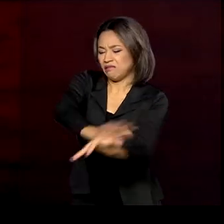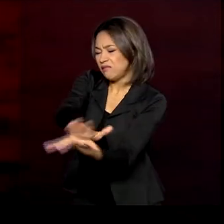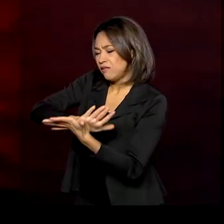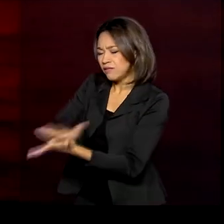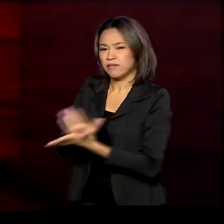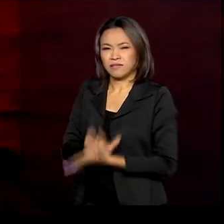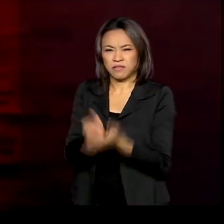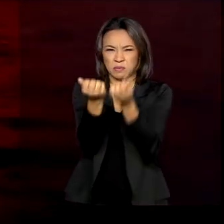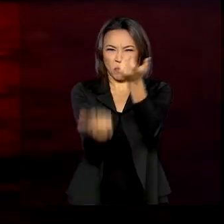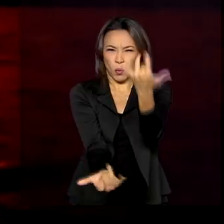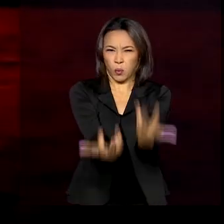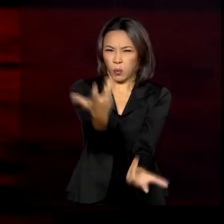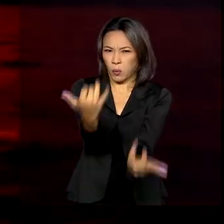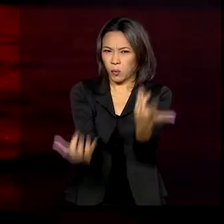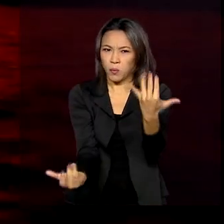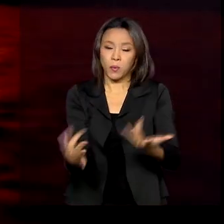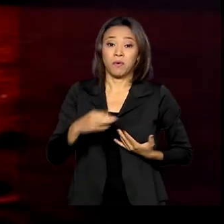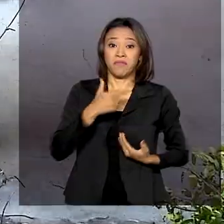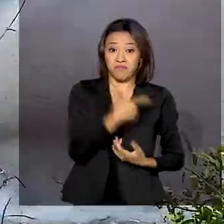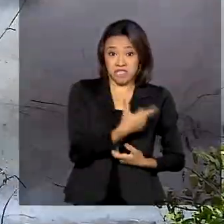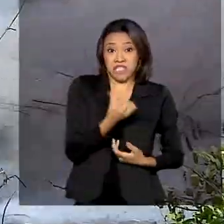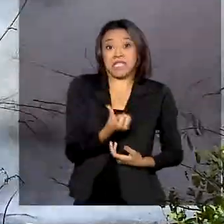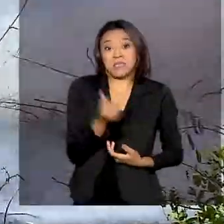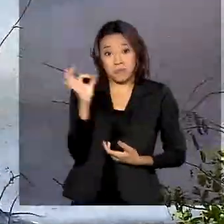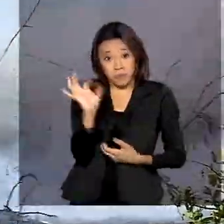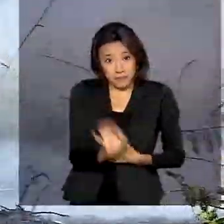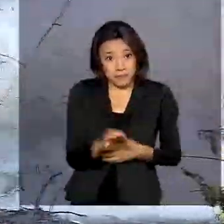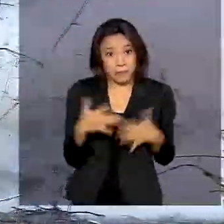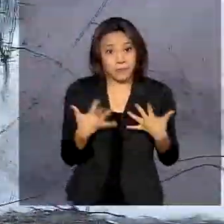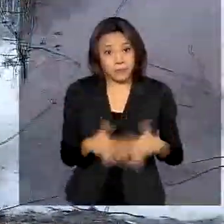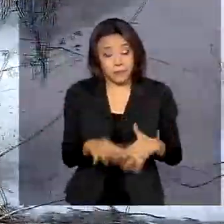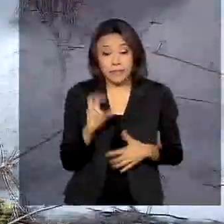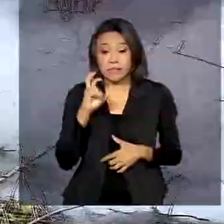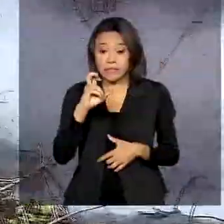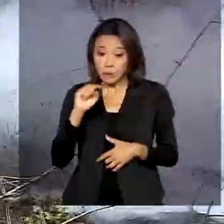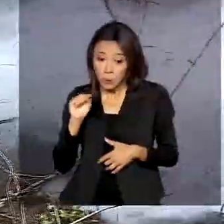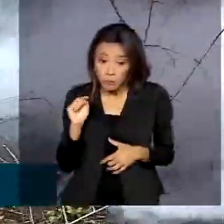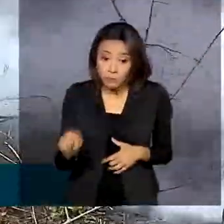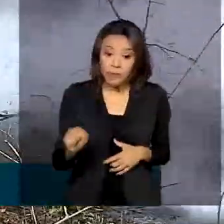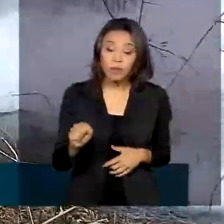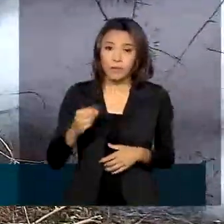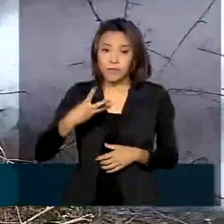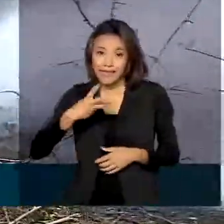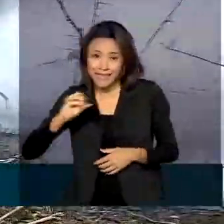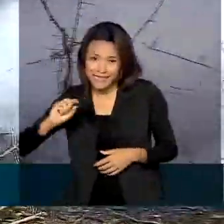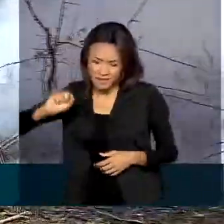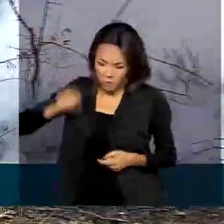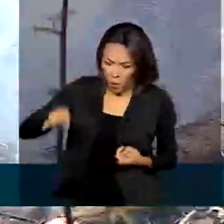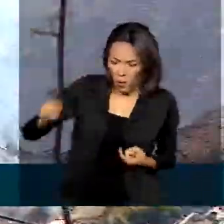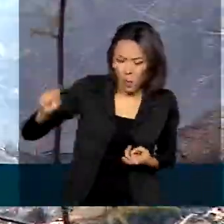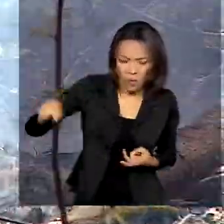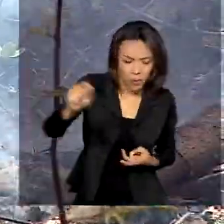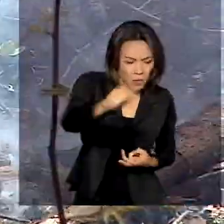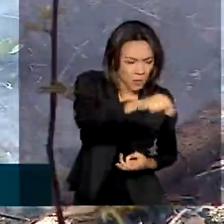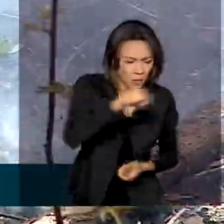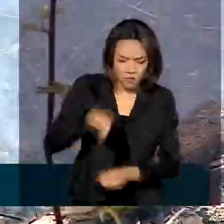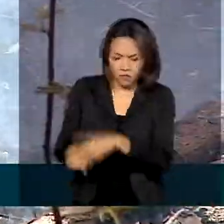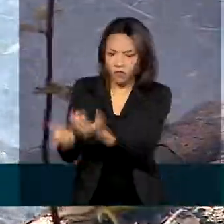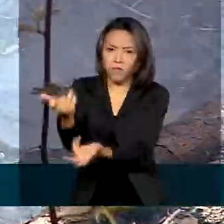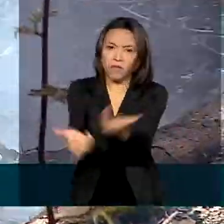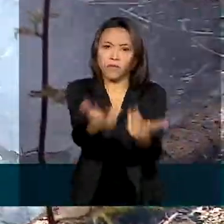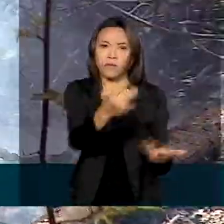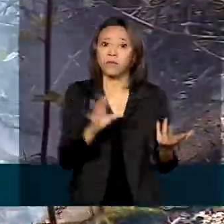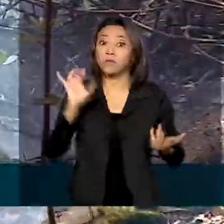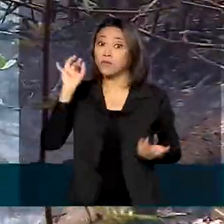Pantanal, 26% do bioma. 5.300 focos de incêndios foram registrados somente